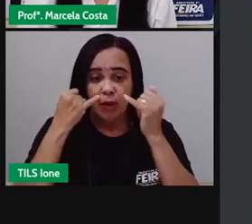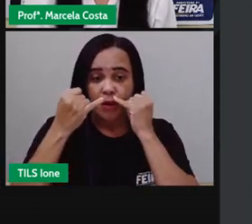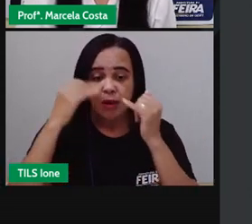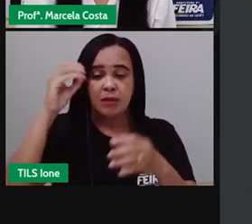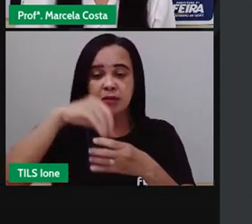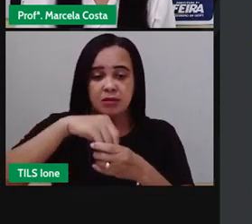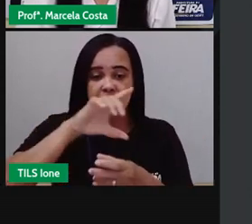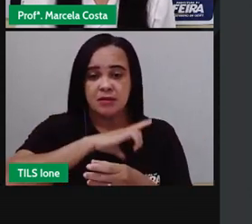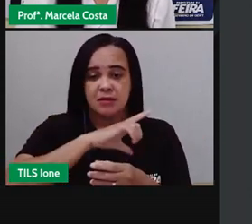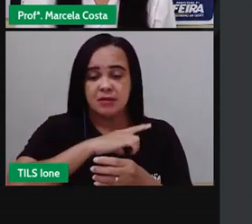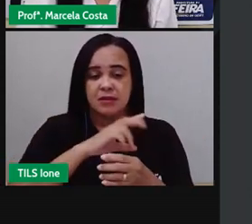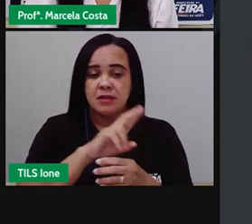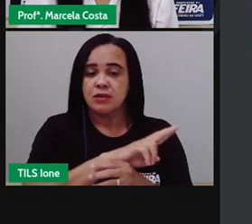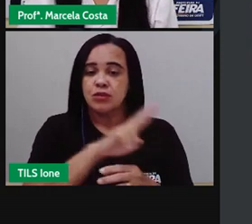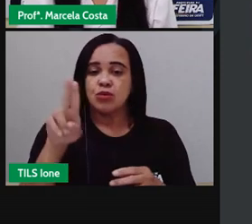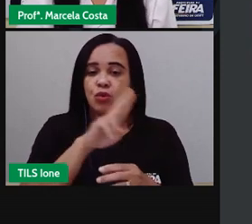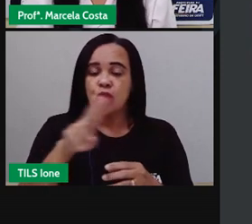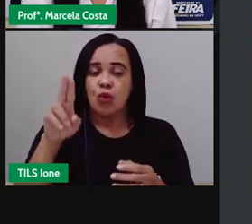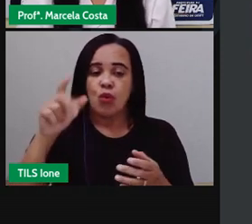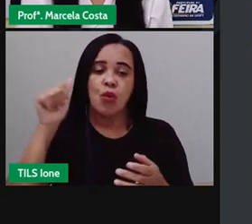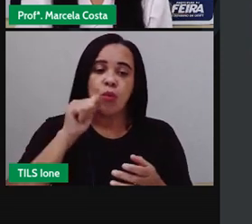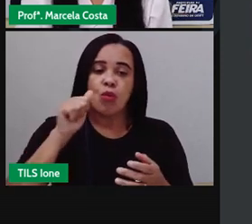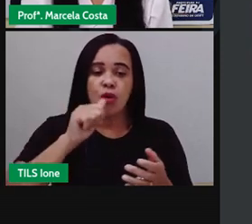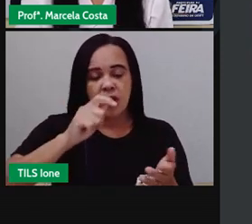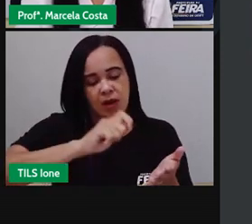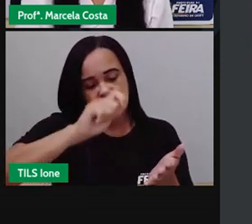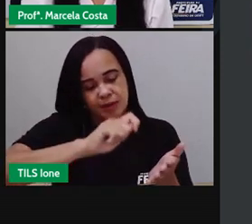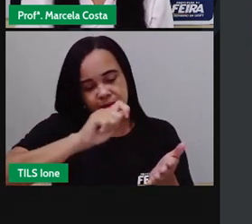Nome da autora, Ruth Rocha.